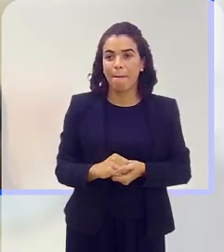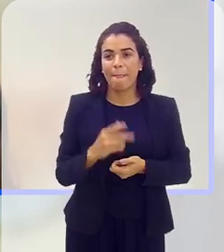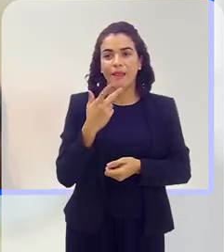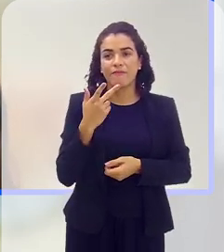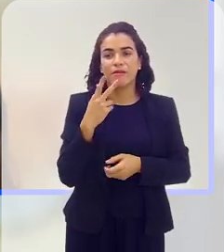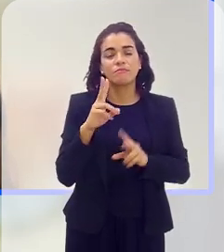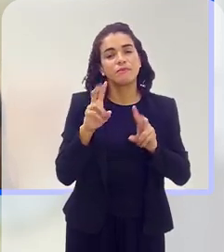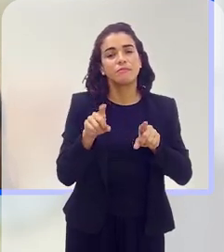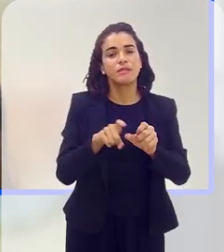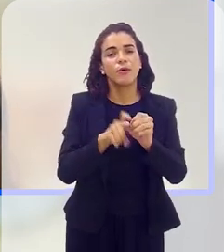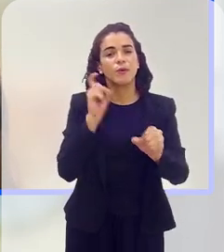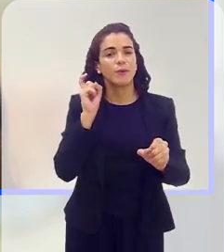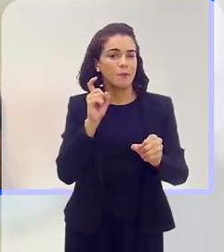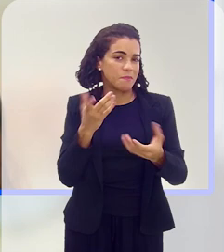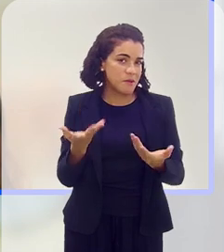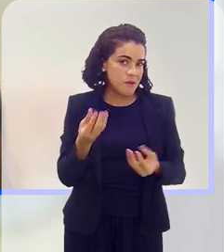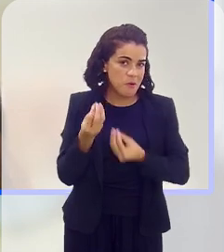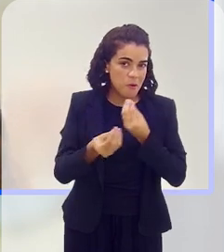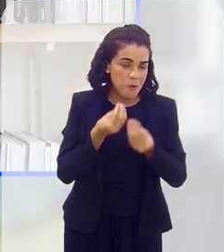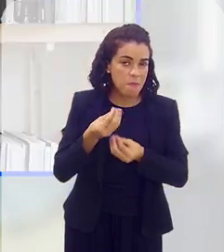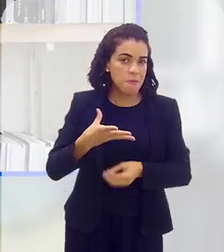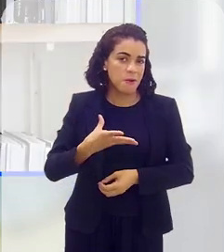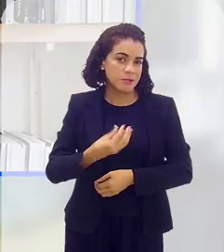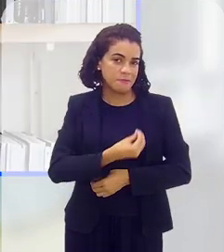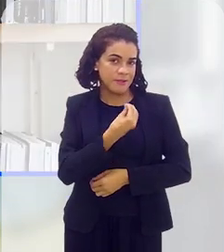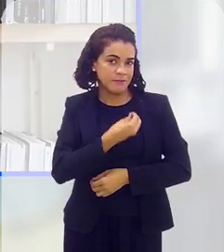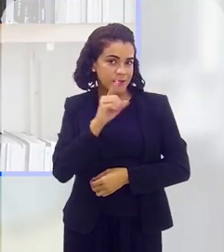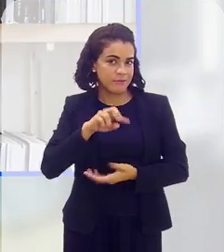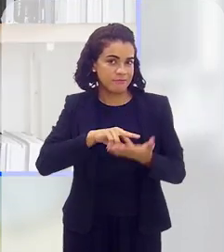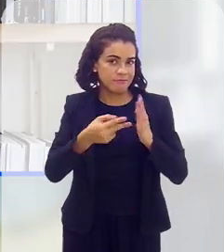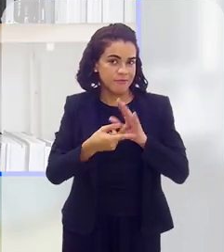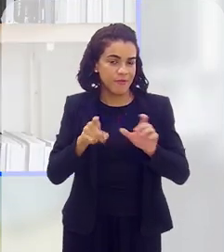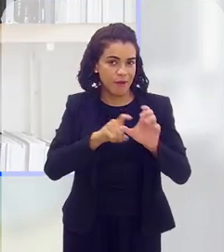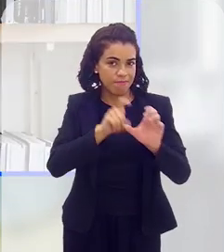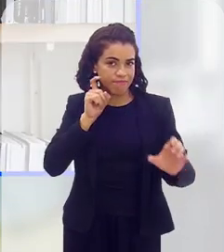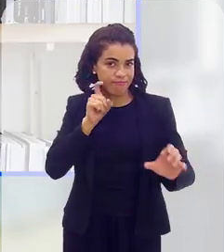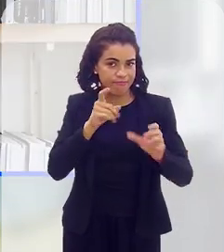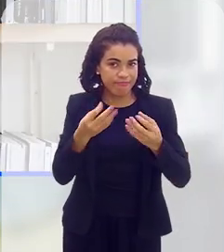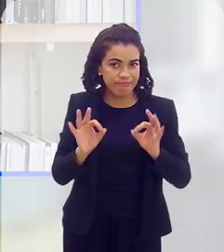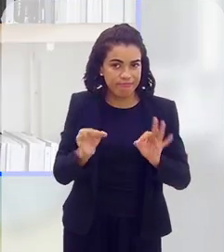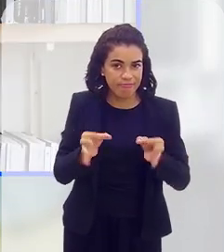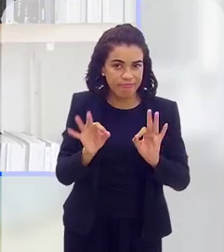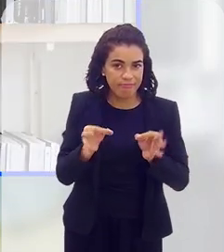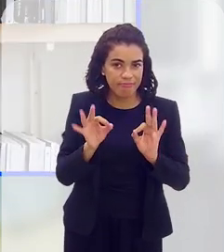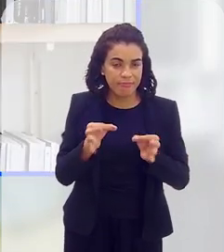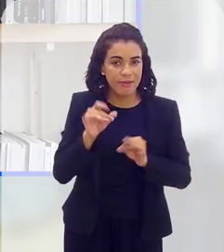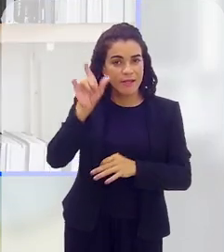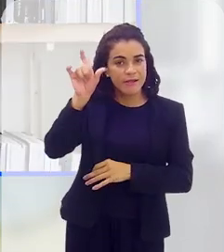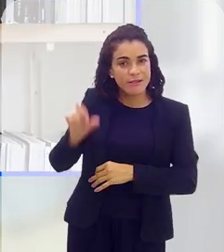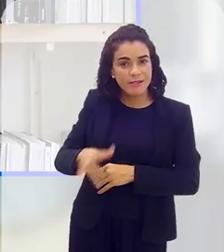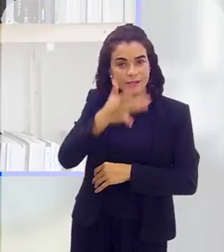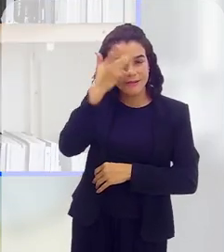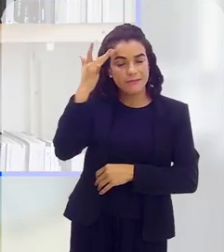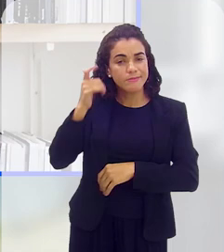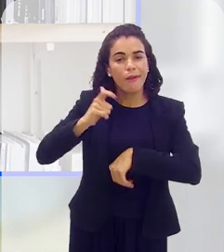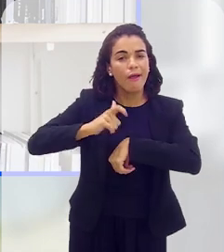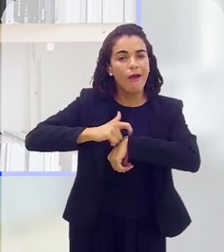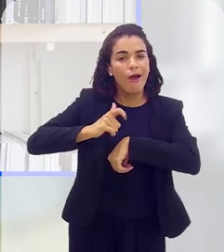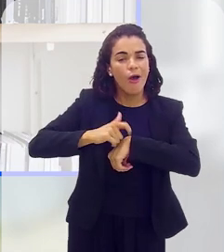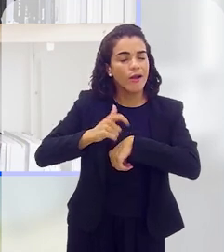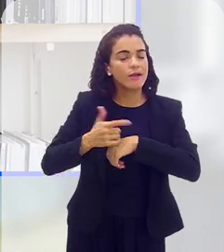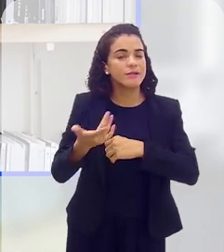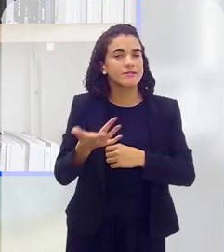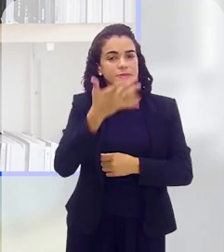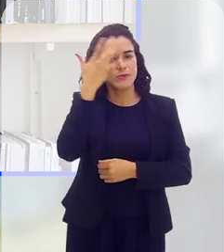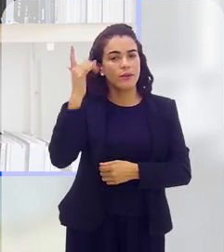é importante falar da questão da autonomia, né, essa participação é autonomia, né, Juliana, desse indivíduo, a partir do momento que